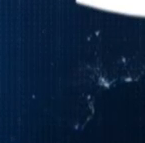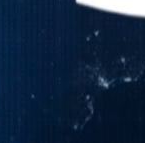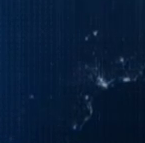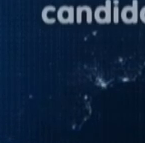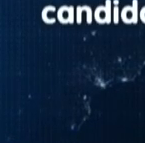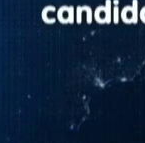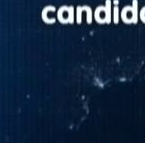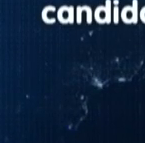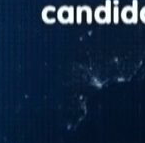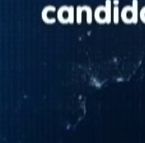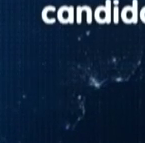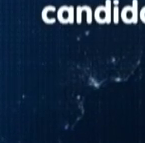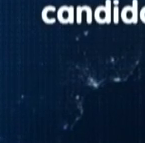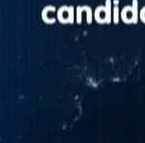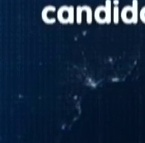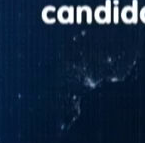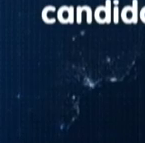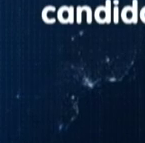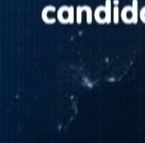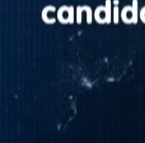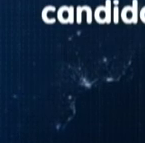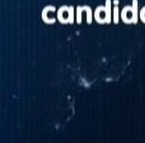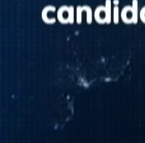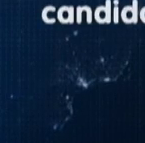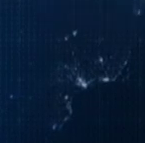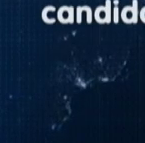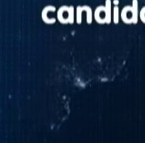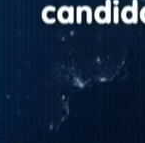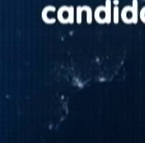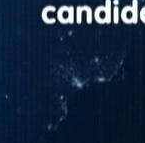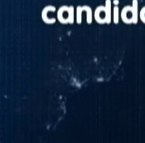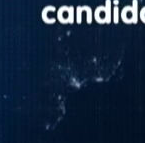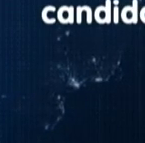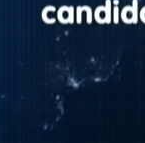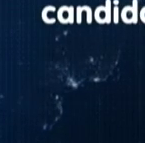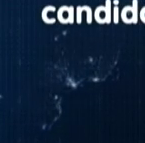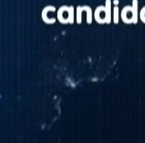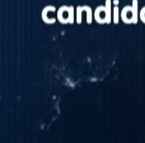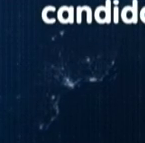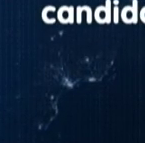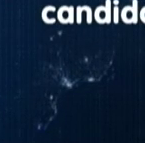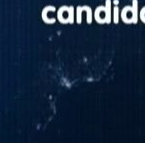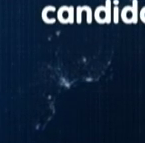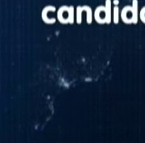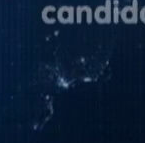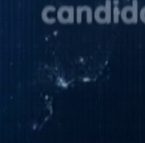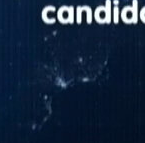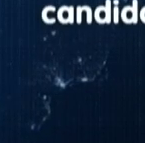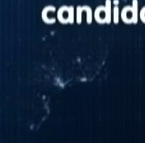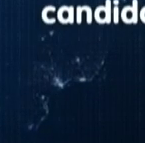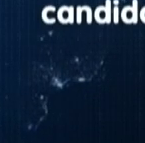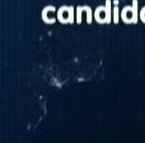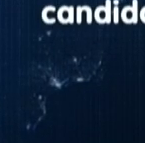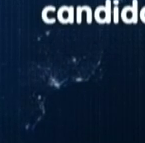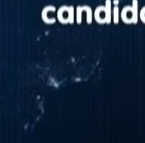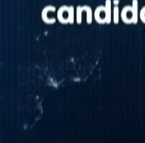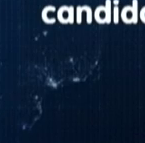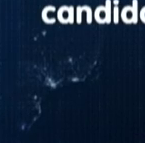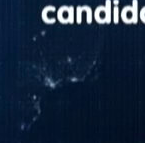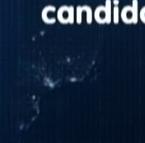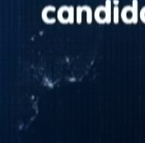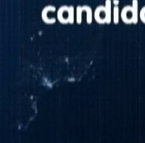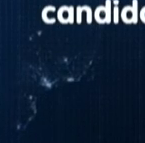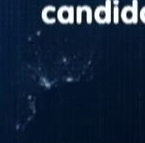para a pergunta. O candidato, 2 minutos para a resposta. O outro candidato, 1 minuto de comentário. E o que respondeu,